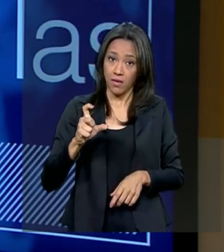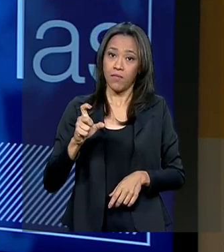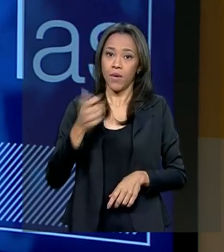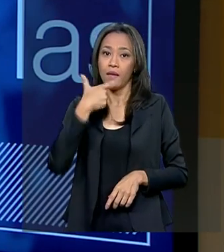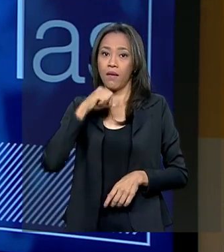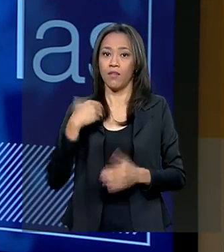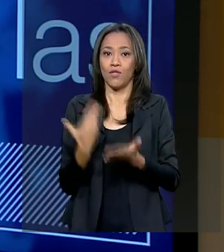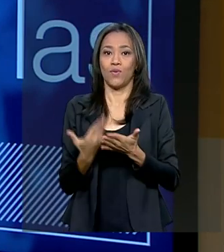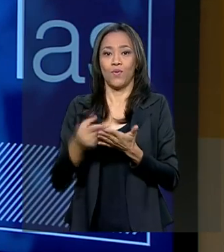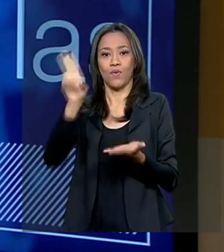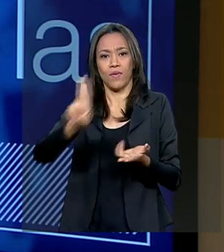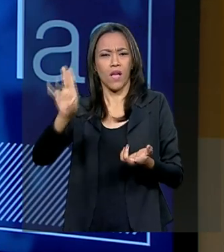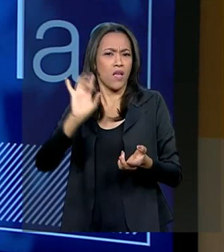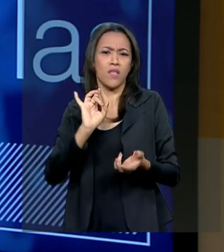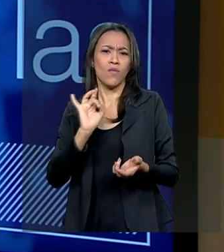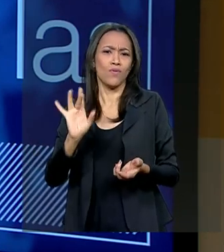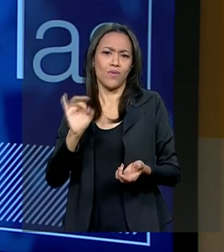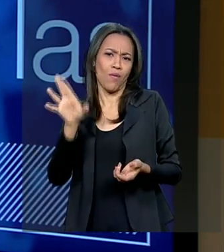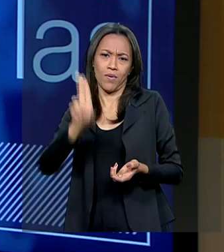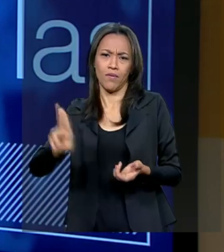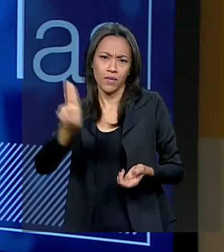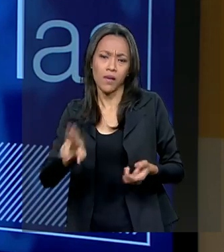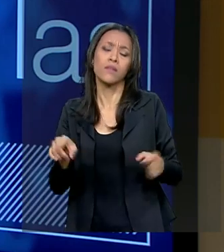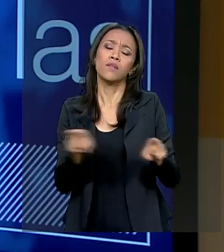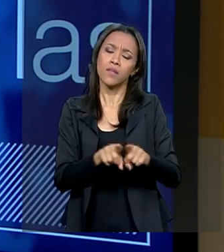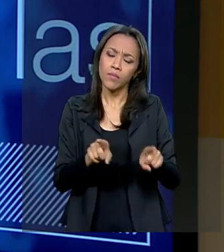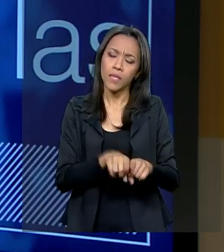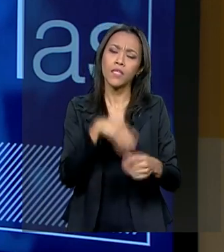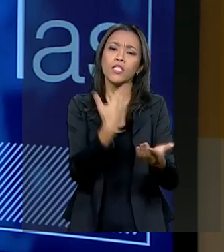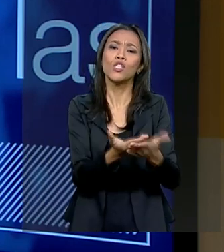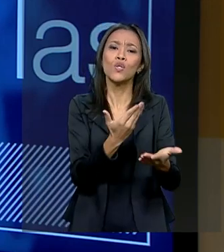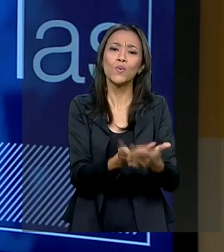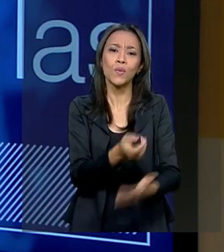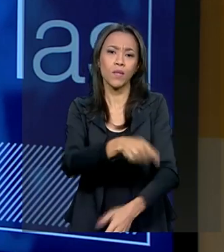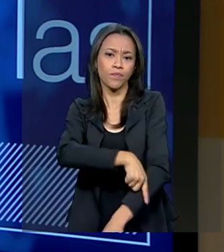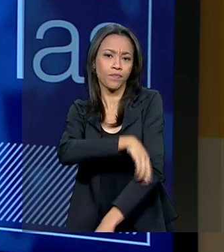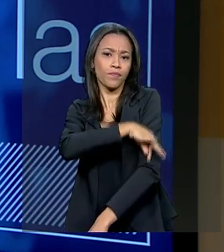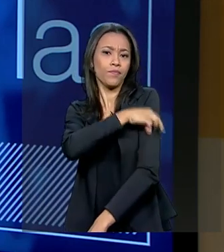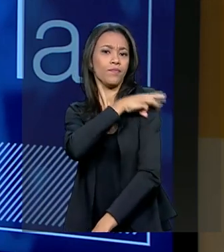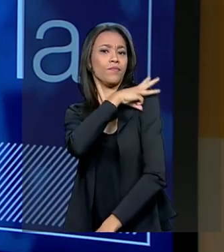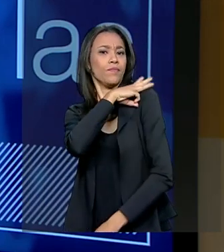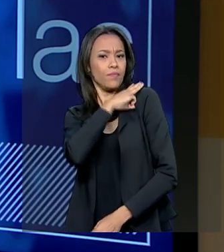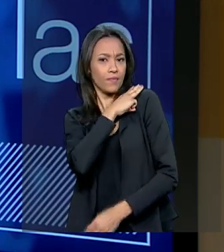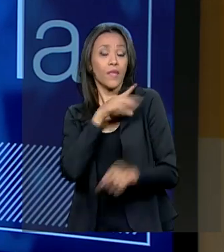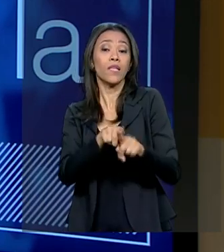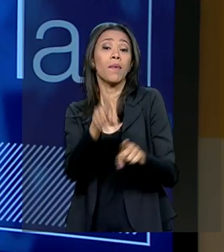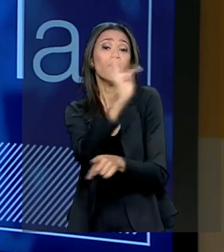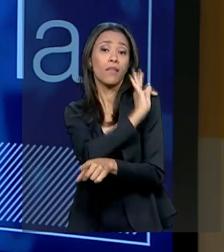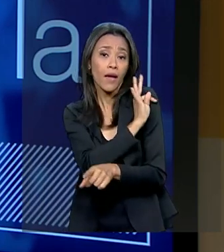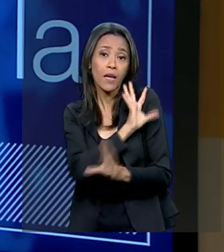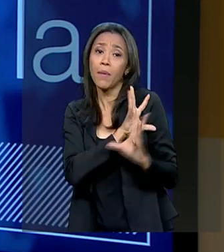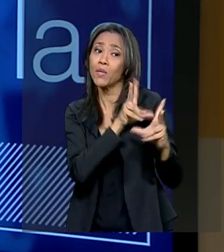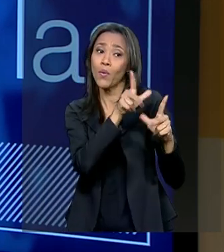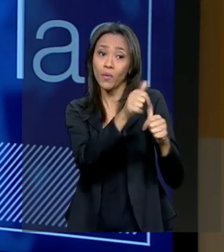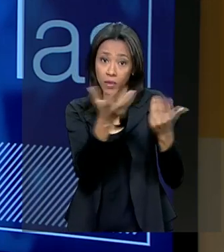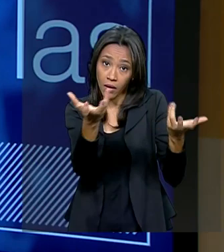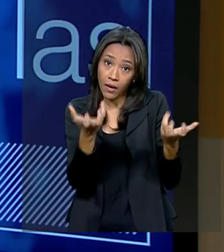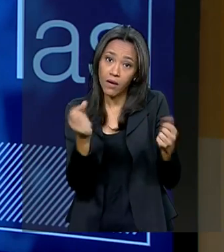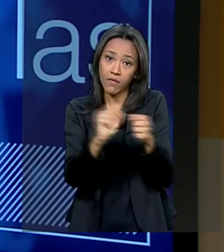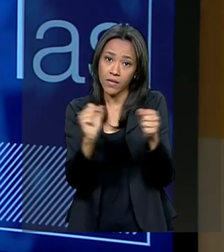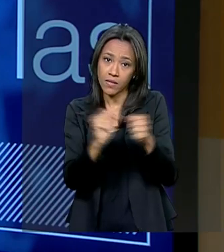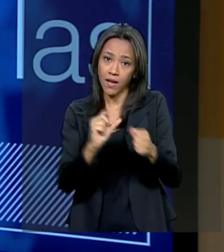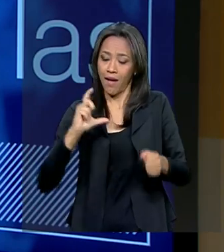ensino fundamental e médio e técnico. Então, para todo mundo que queira fazer,